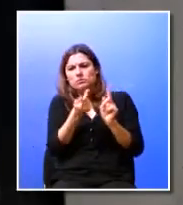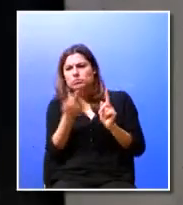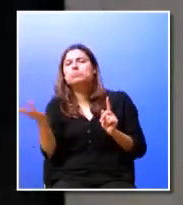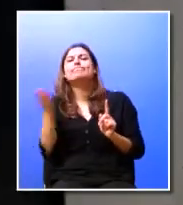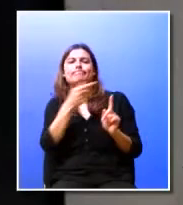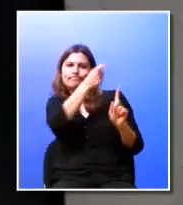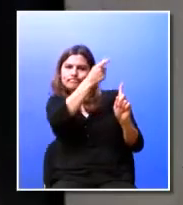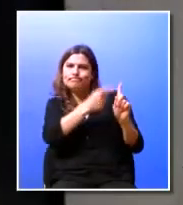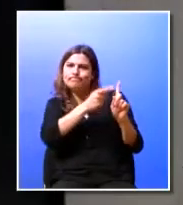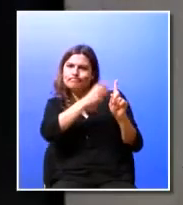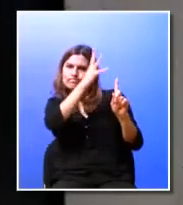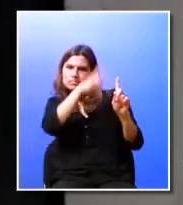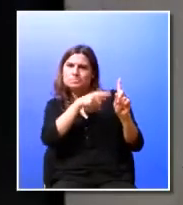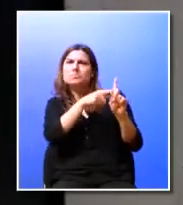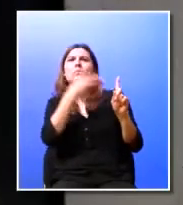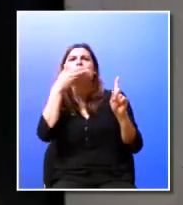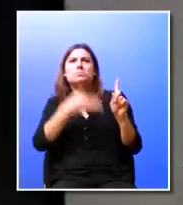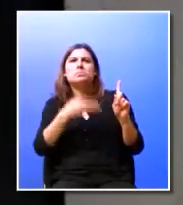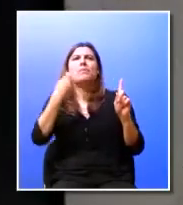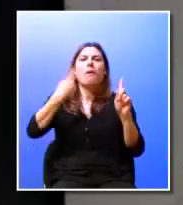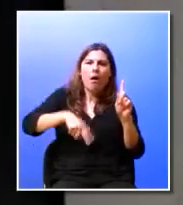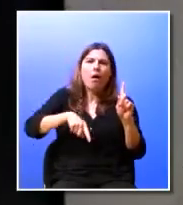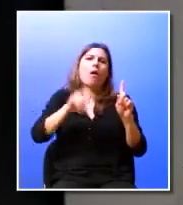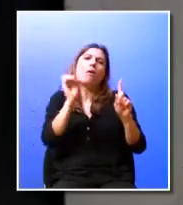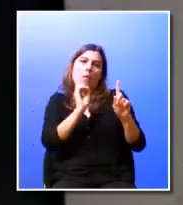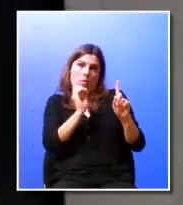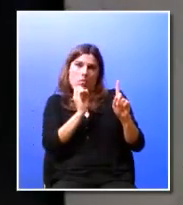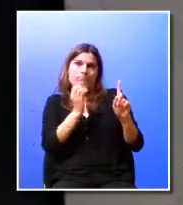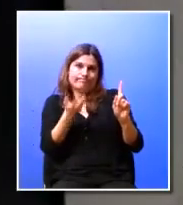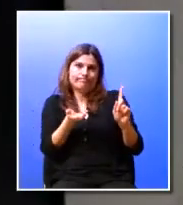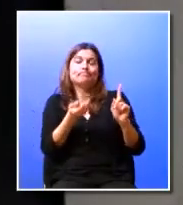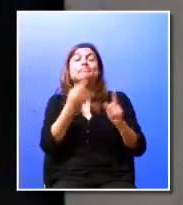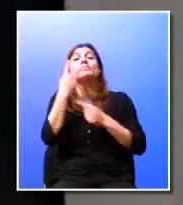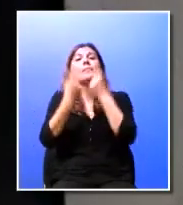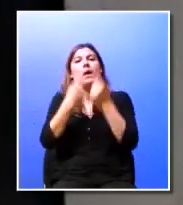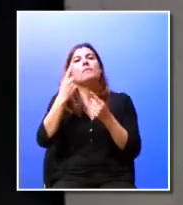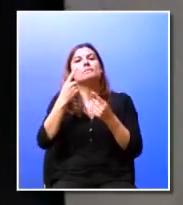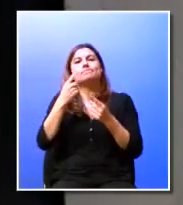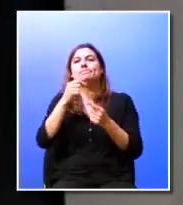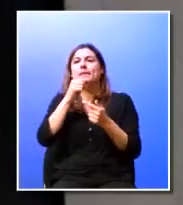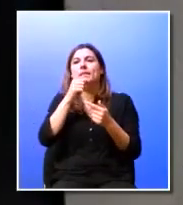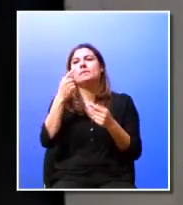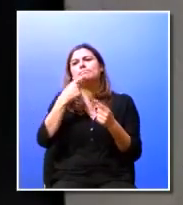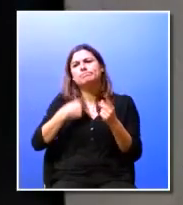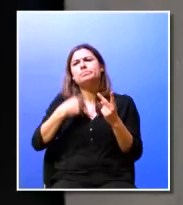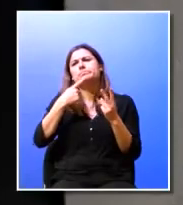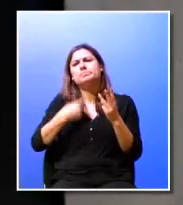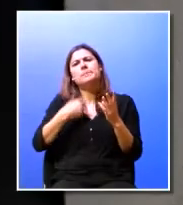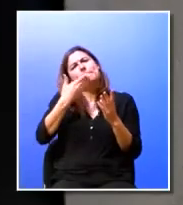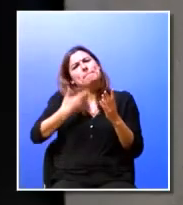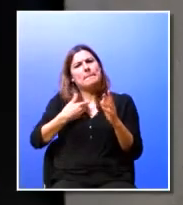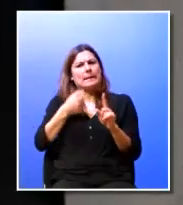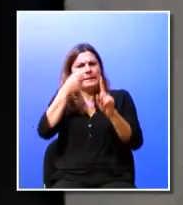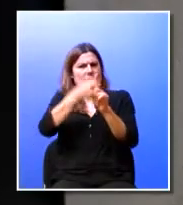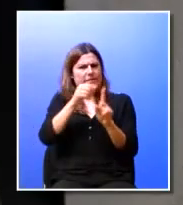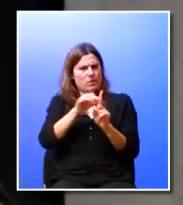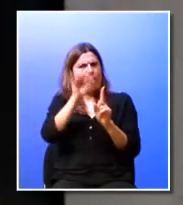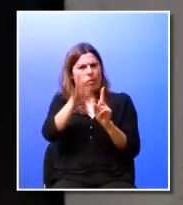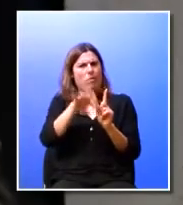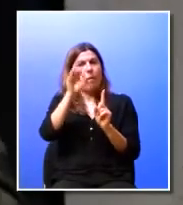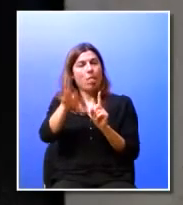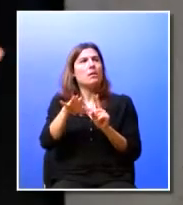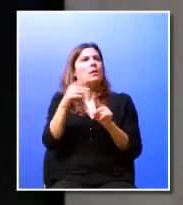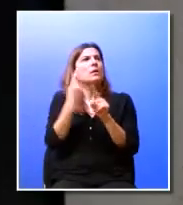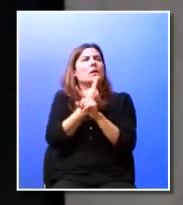necessárias para fazer isso e muitas vezes quando nos apresentam alguns desafios em